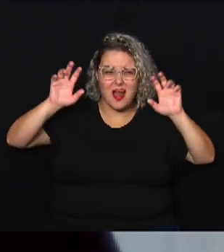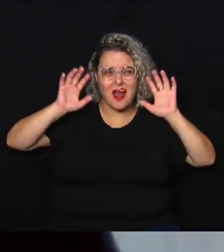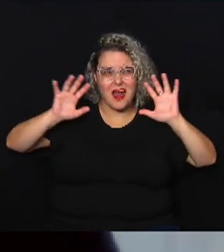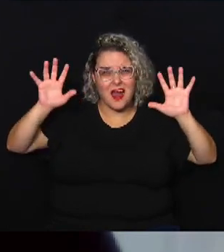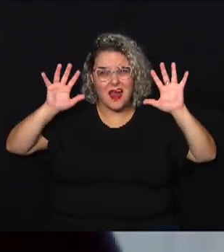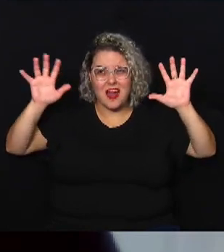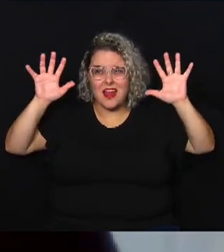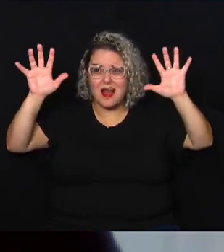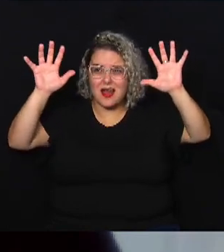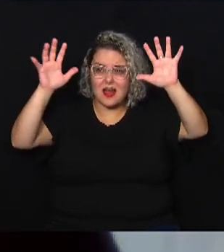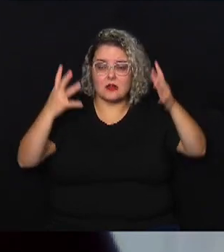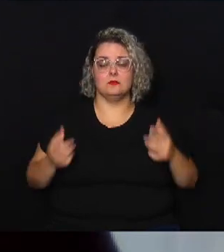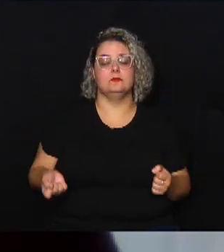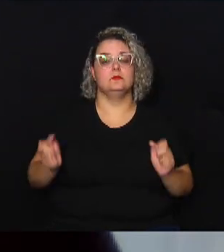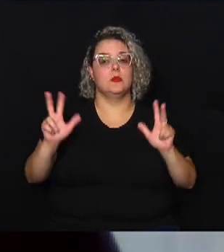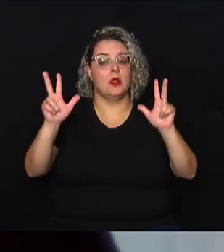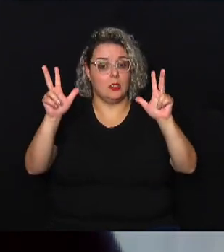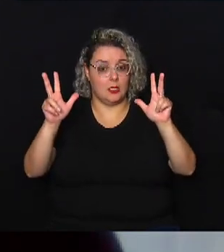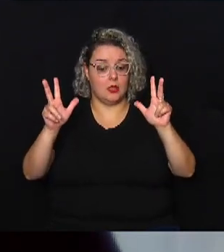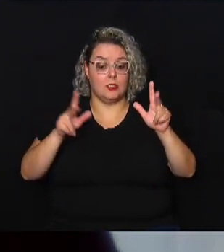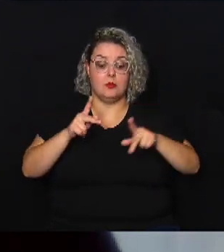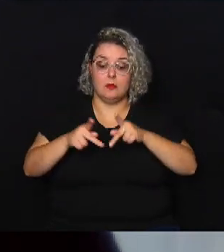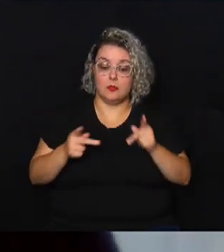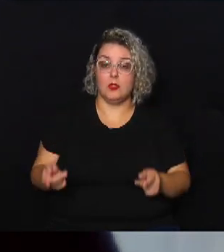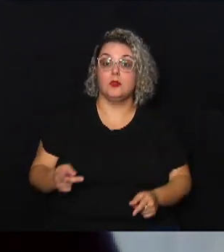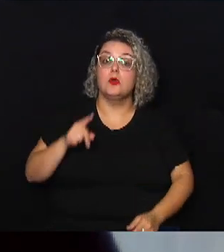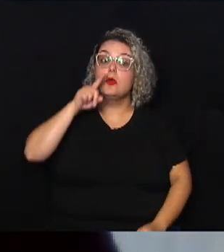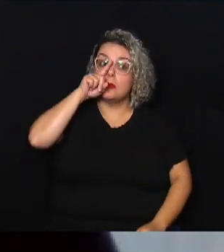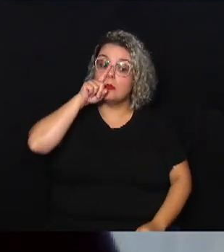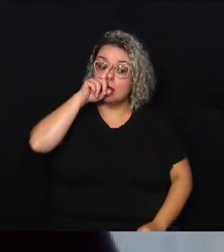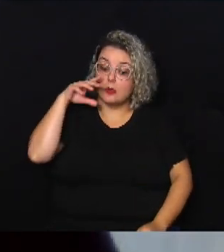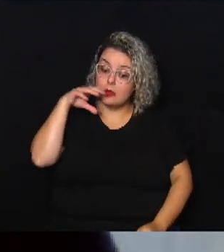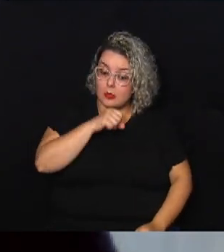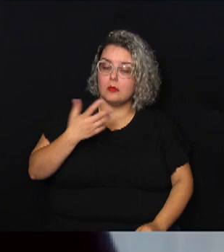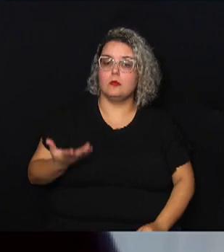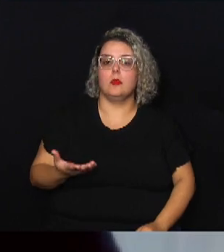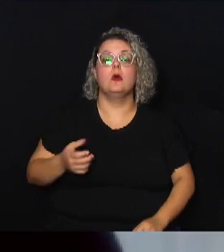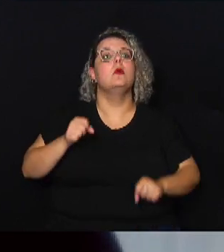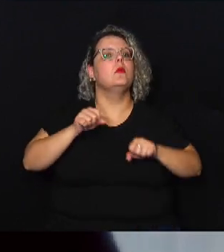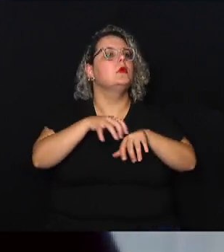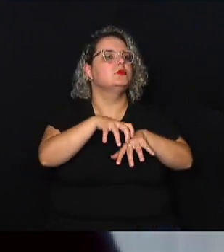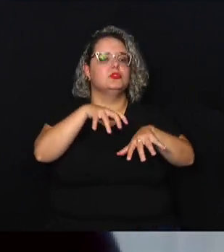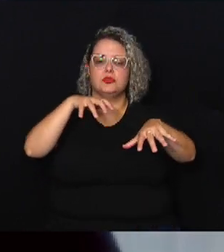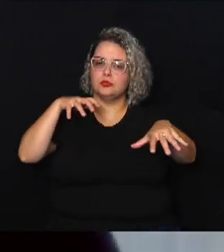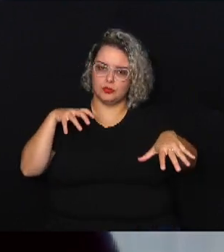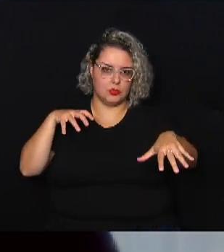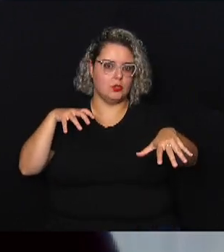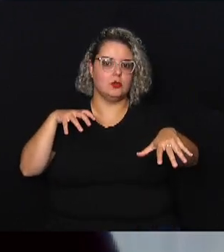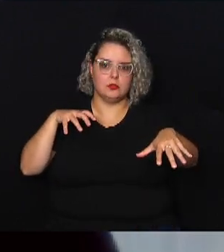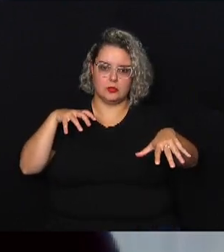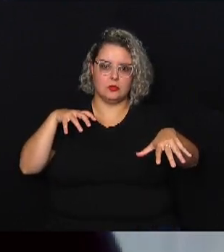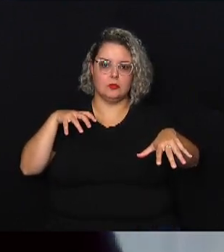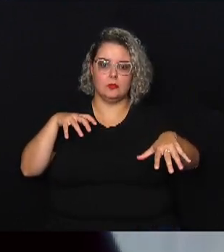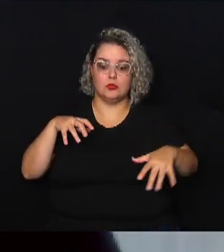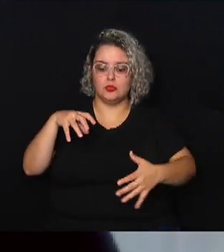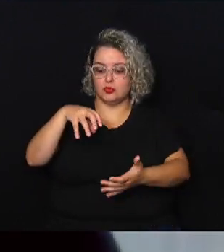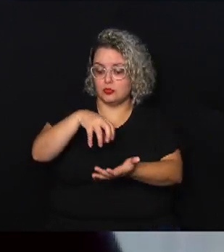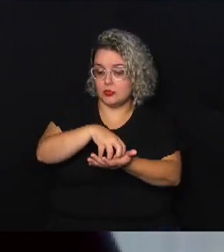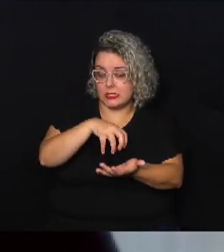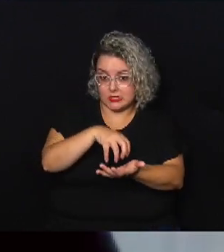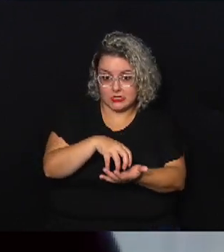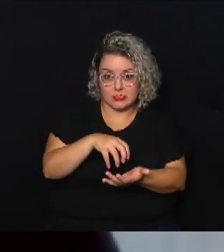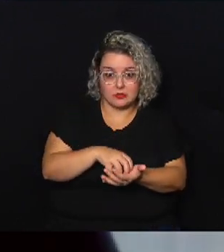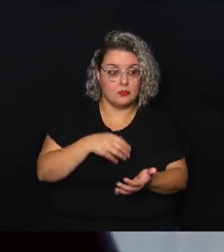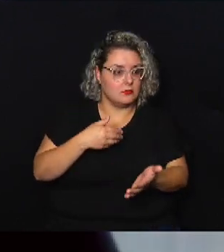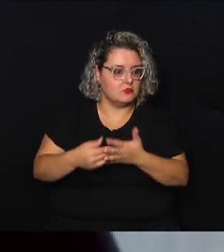população de um perigo eminente e isso pode ser feito remotamente através de uma central colocada em